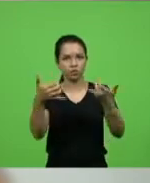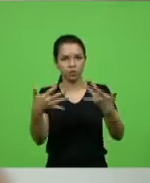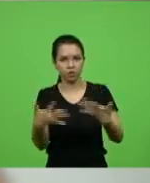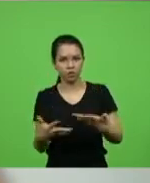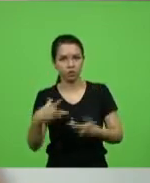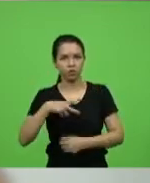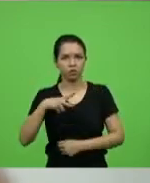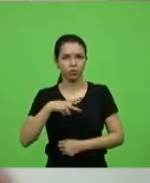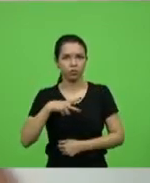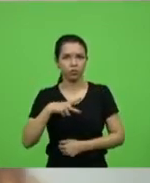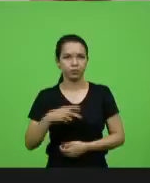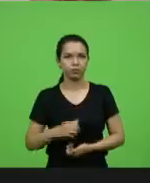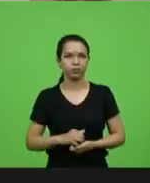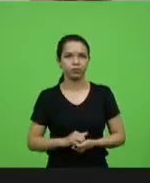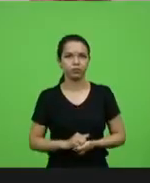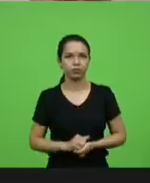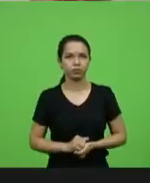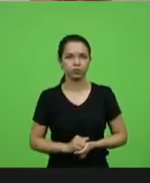pessoais.